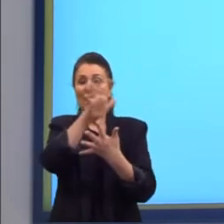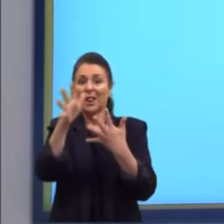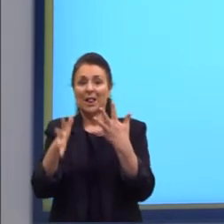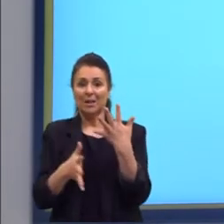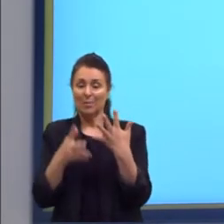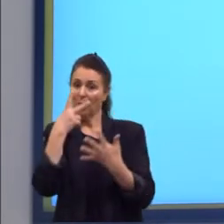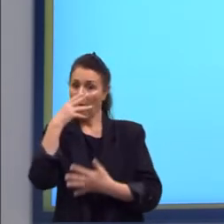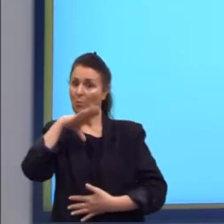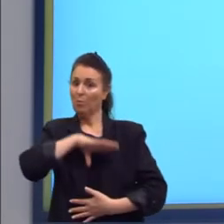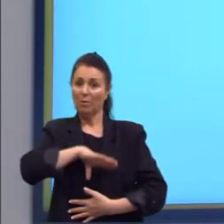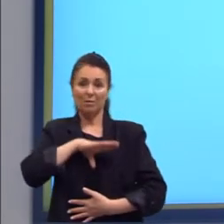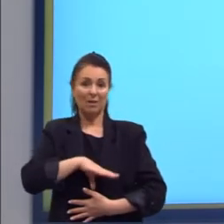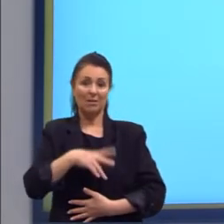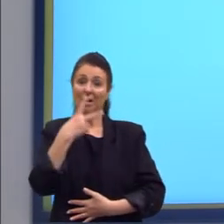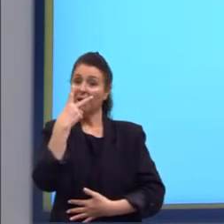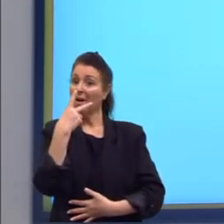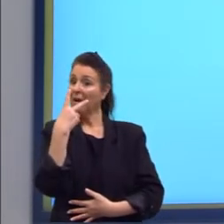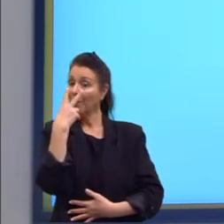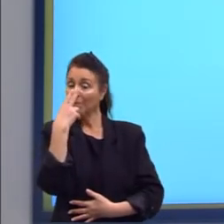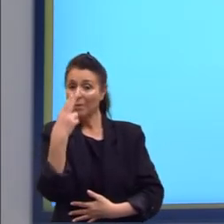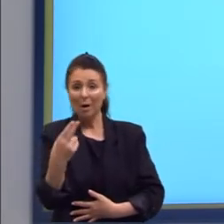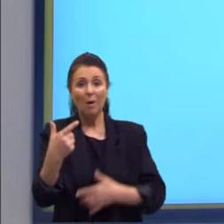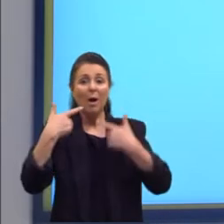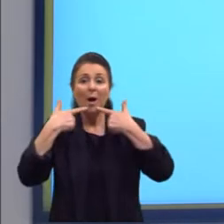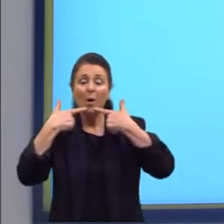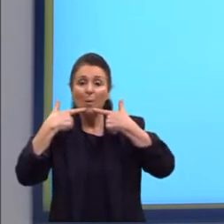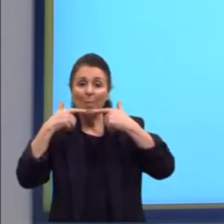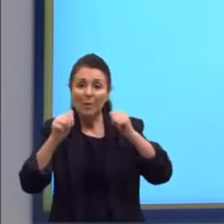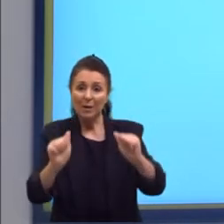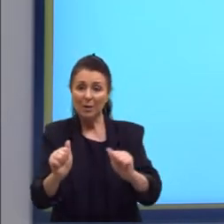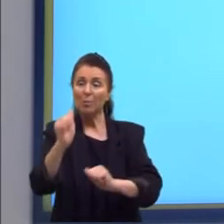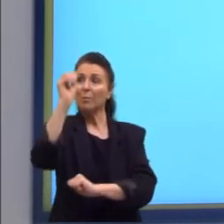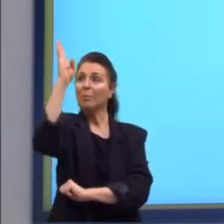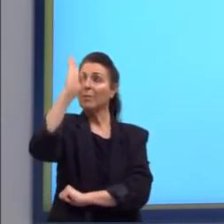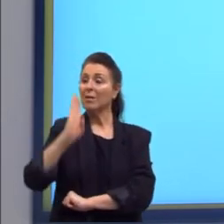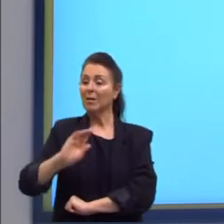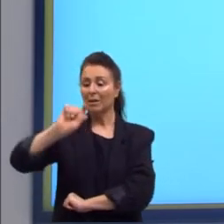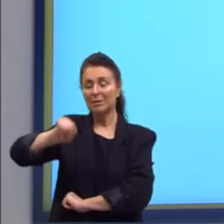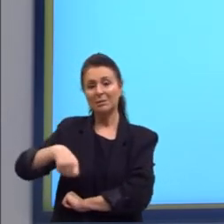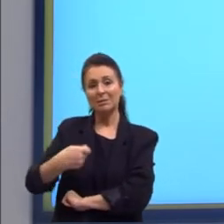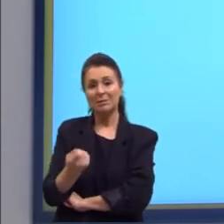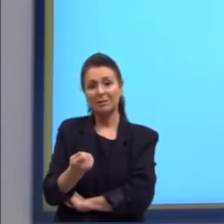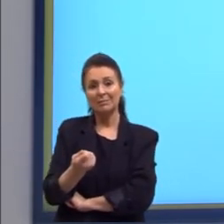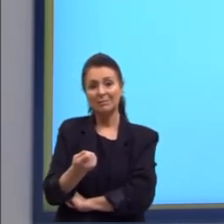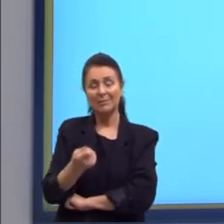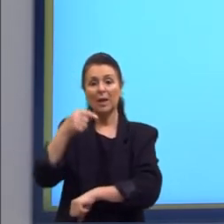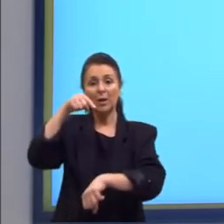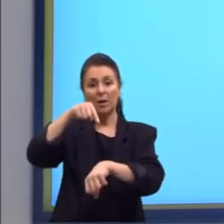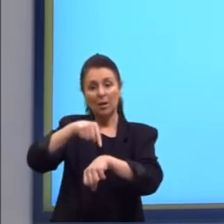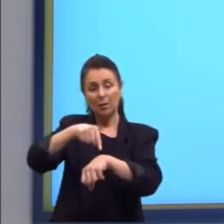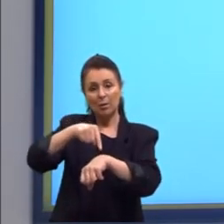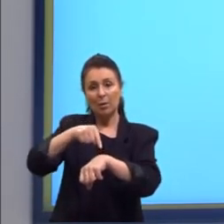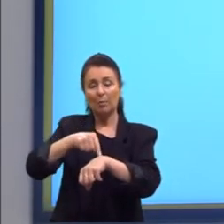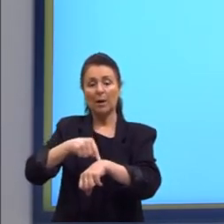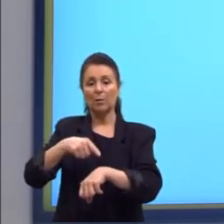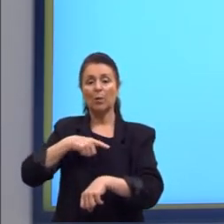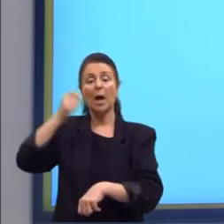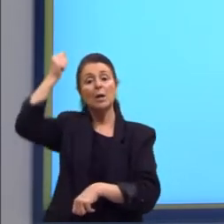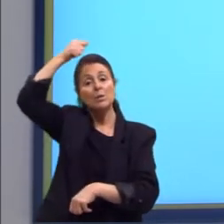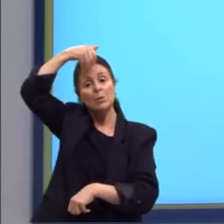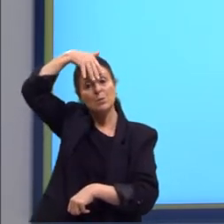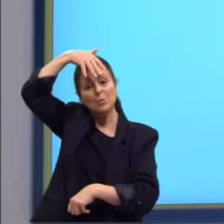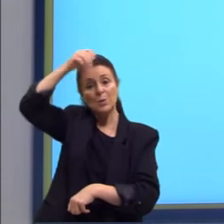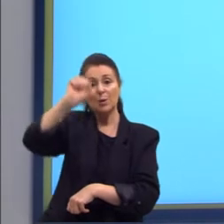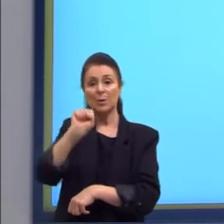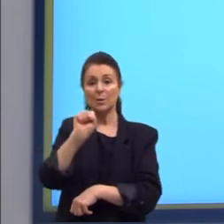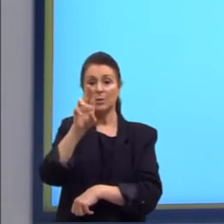portuguesa, é uma língua, língua brasileira de sinais. Então, no momento, o que a Suzana está fazendo ali no